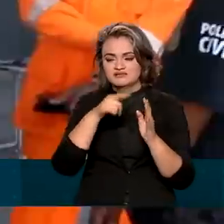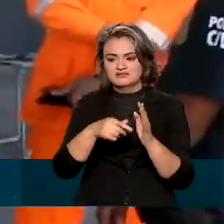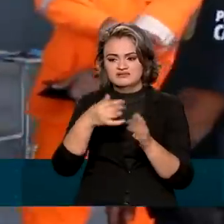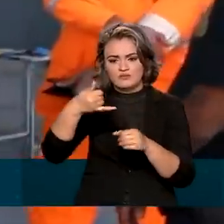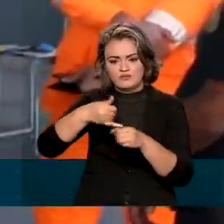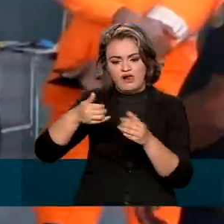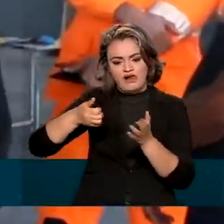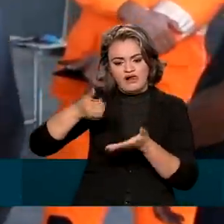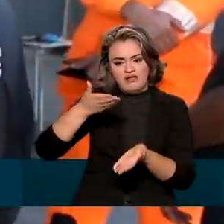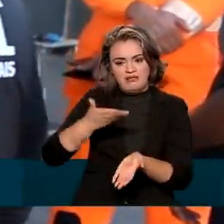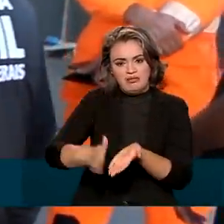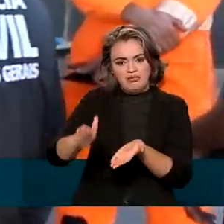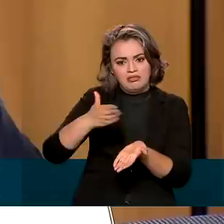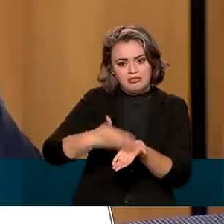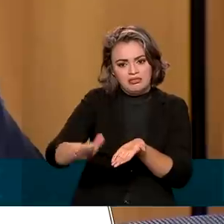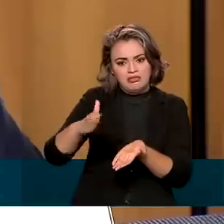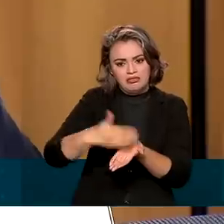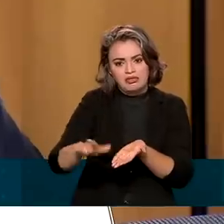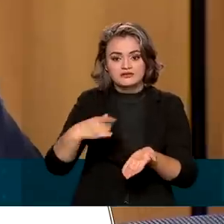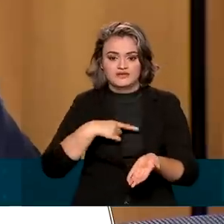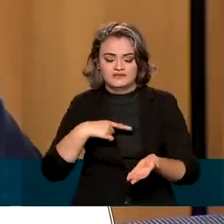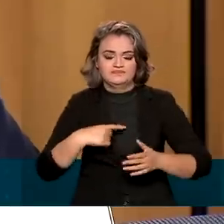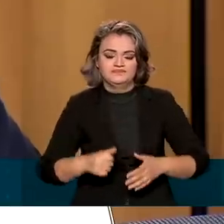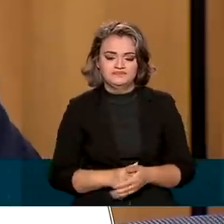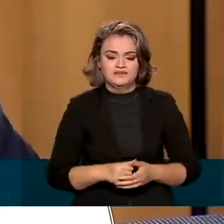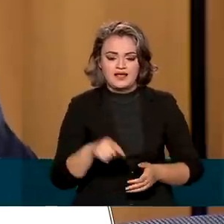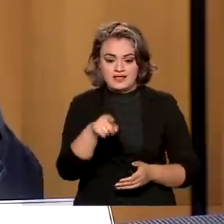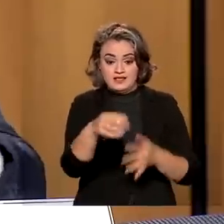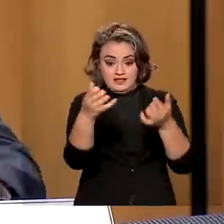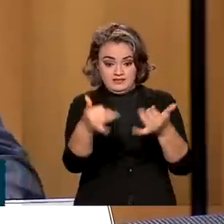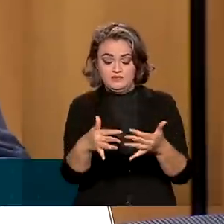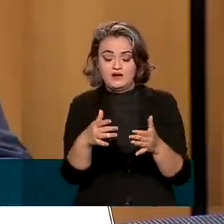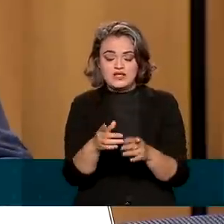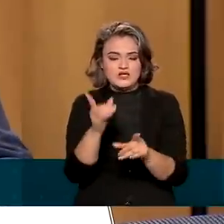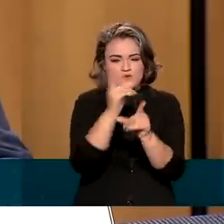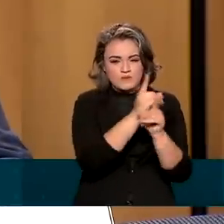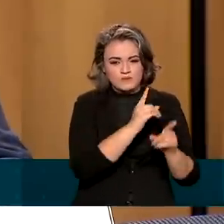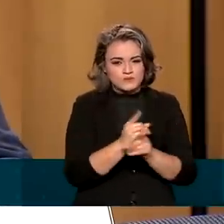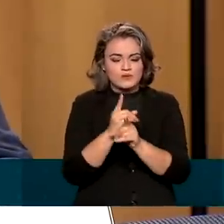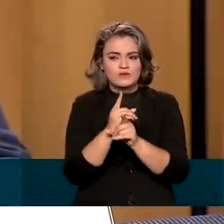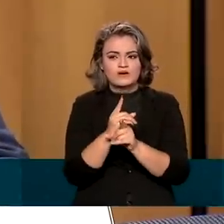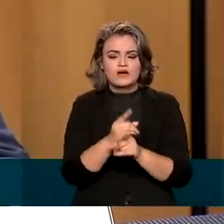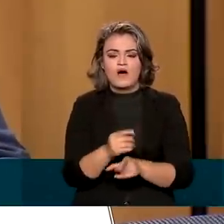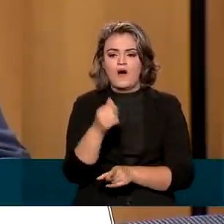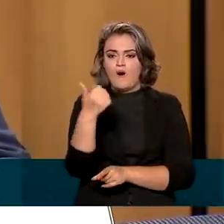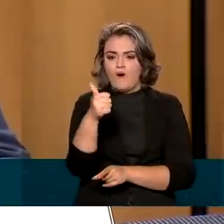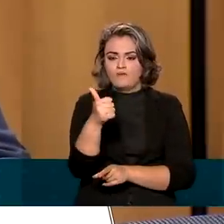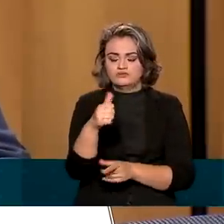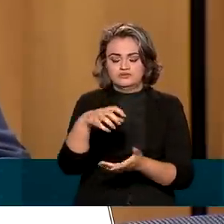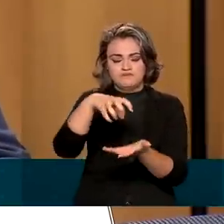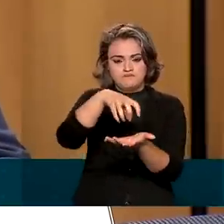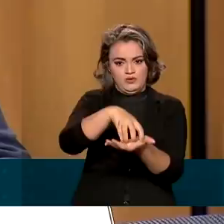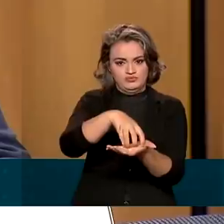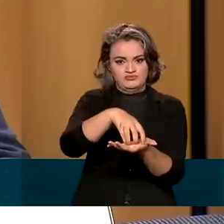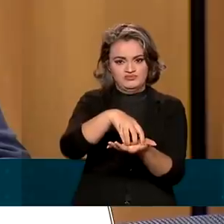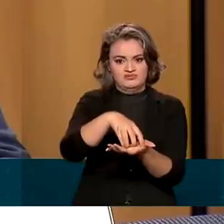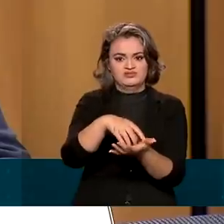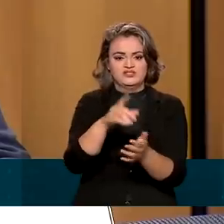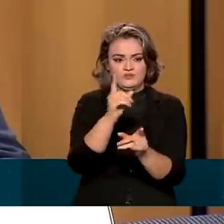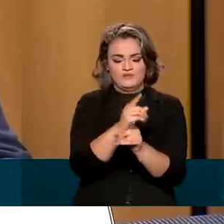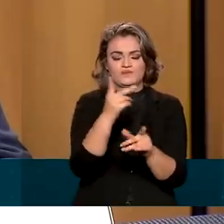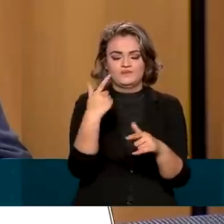nas bombas e nos bicos. Foram interditados, com problema de qualidade, 11 postos em vendedores.